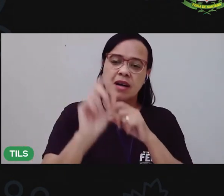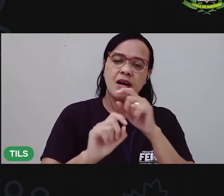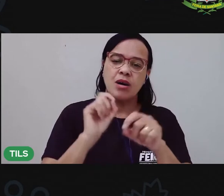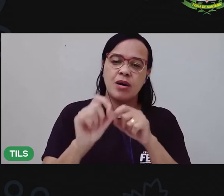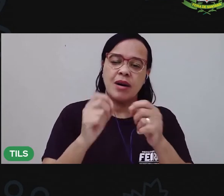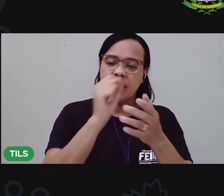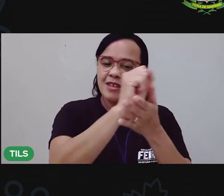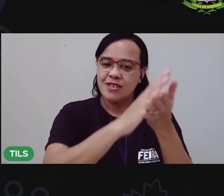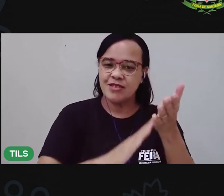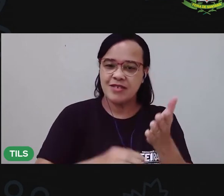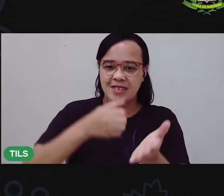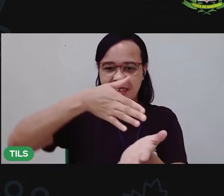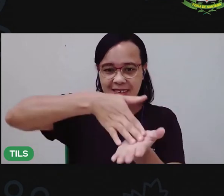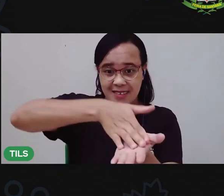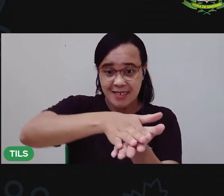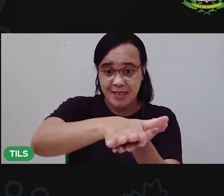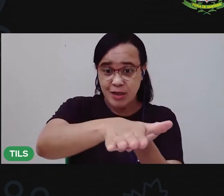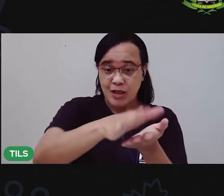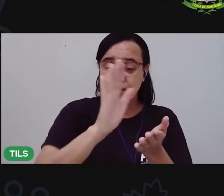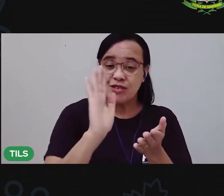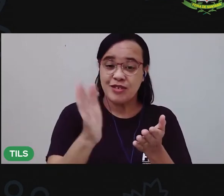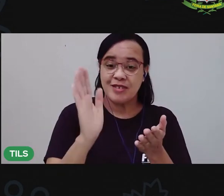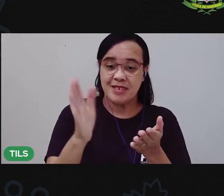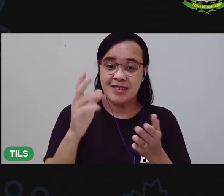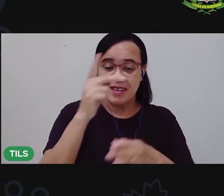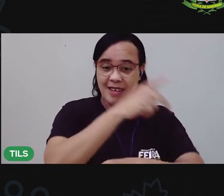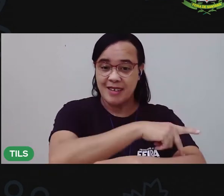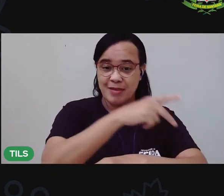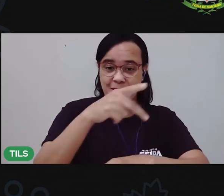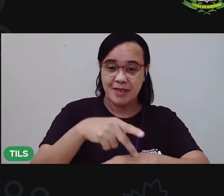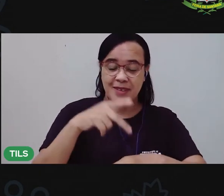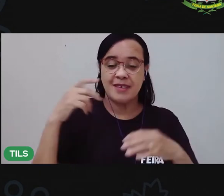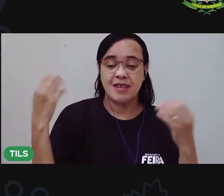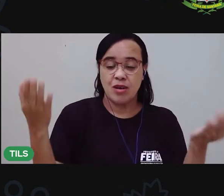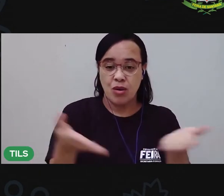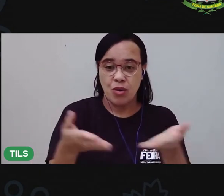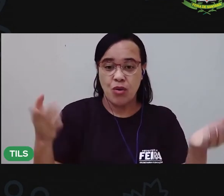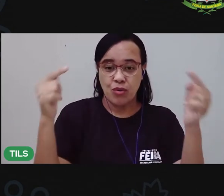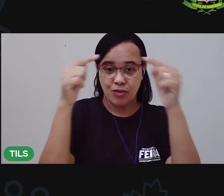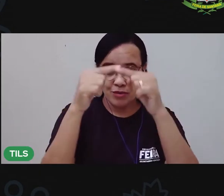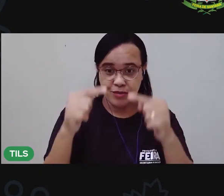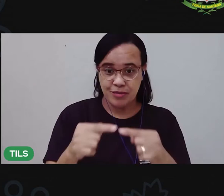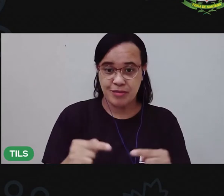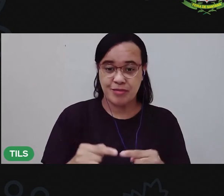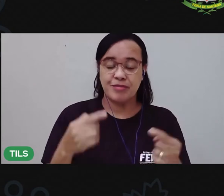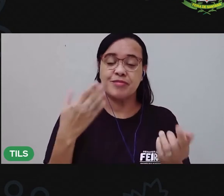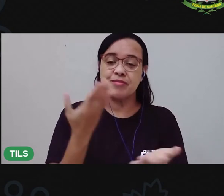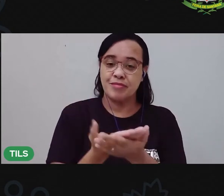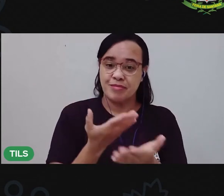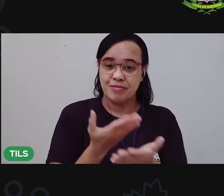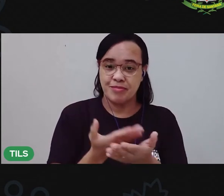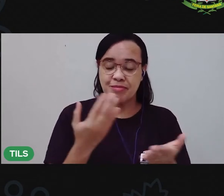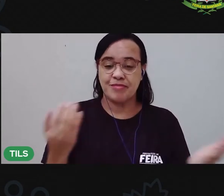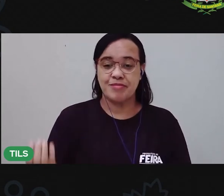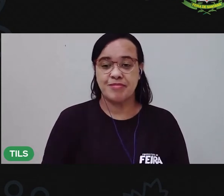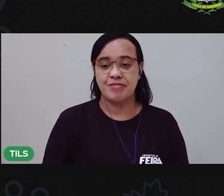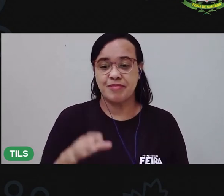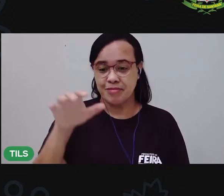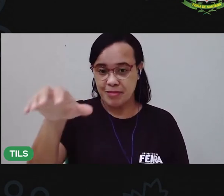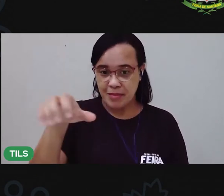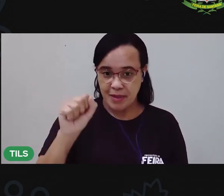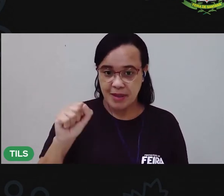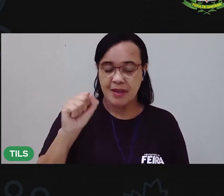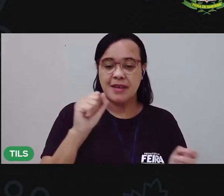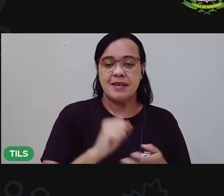impressa, aquela atividade que está no percurso pedagógico referente a hoje, tá? Essa data. Pede aí para o seu